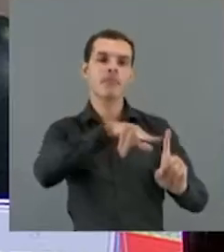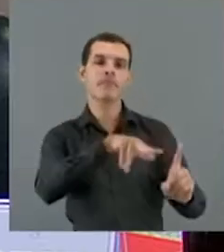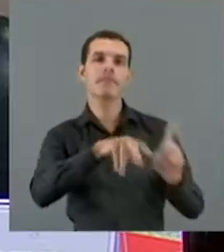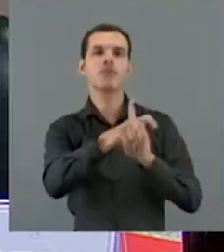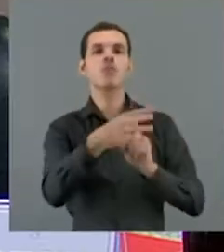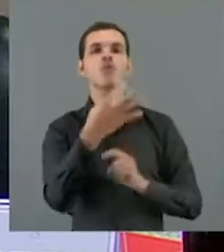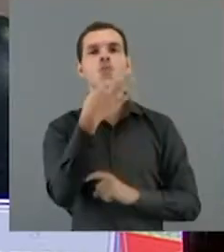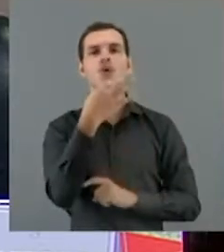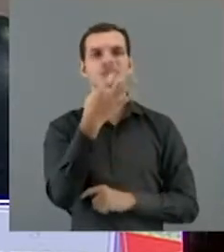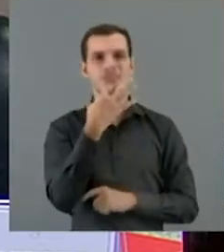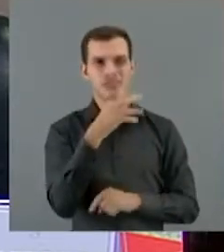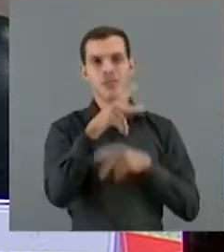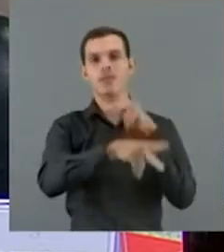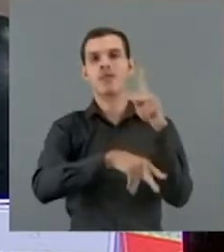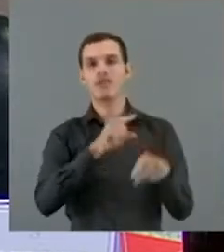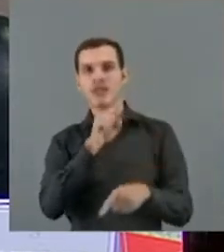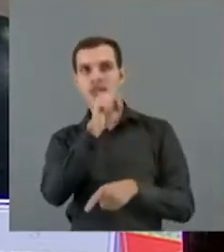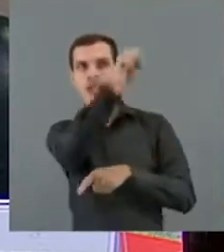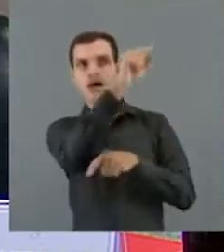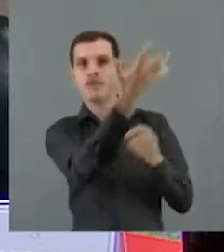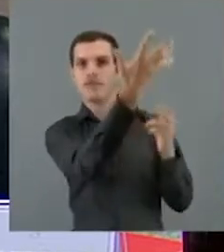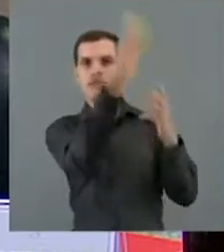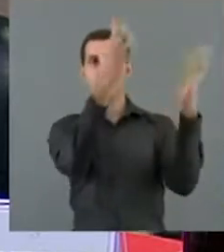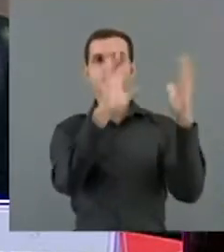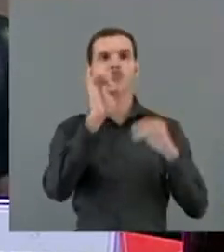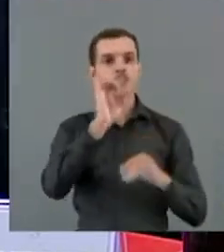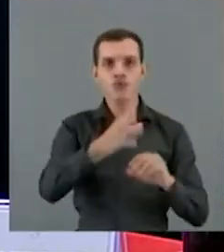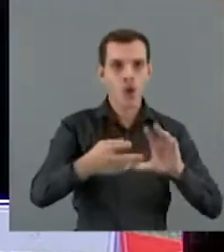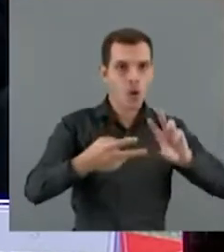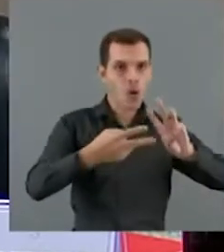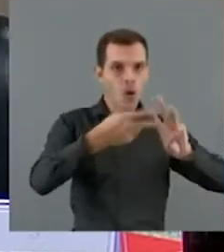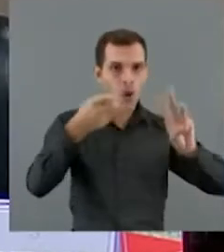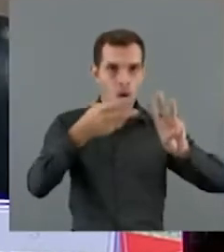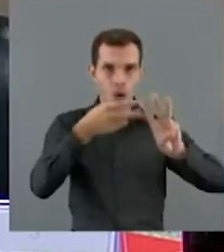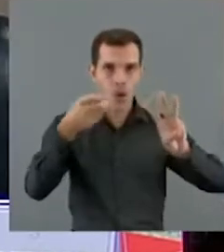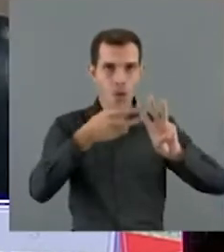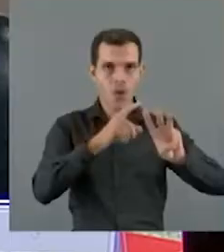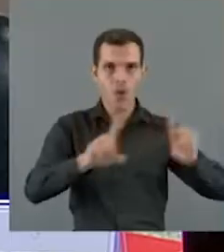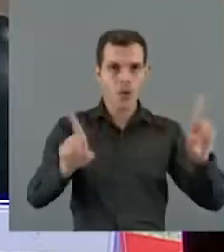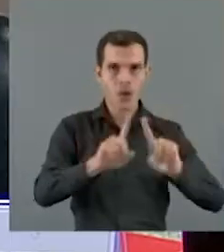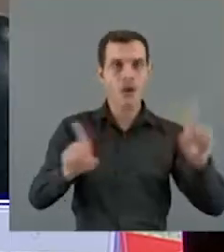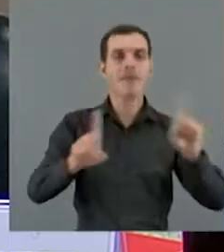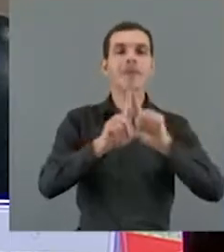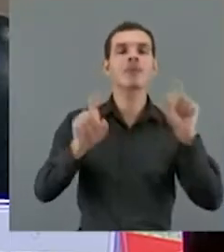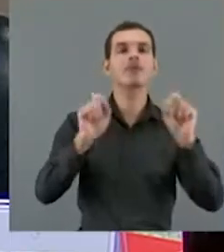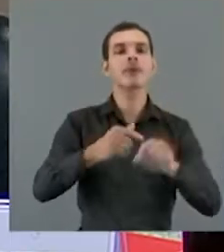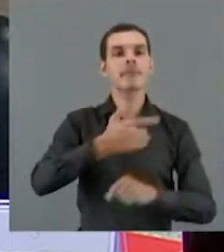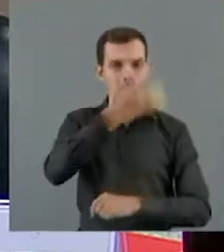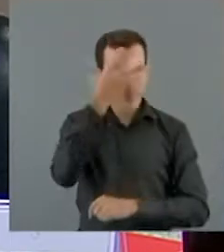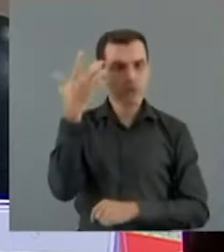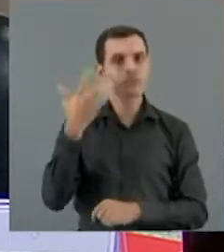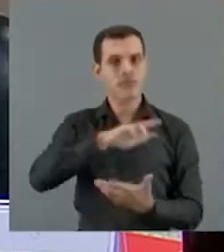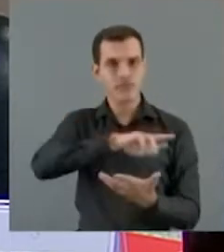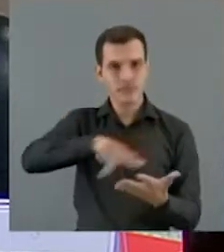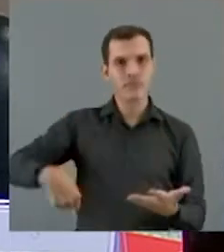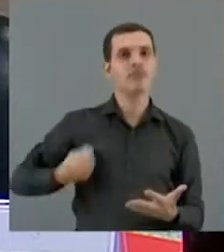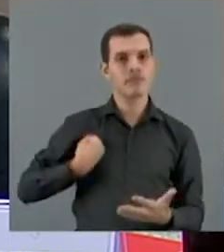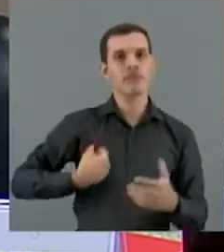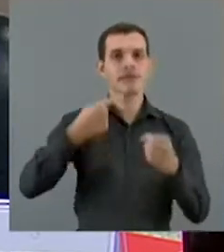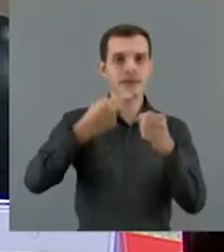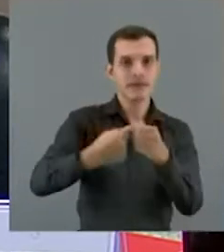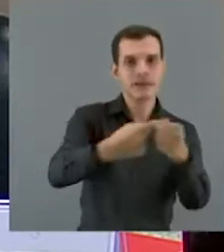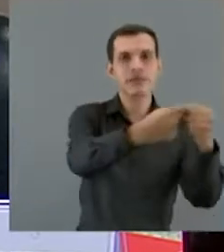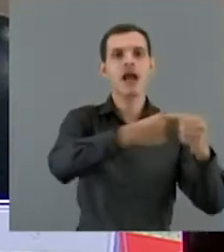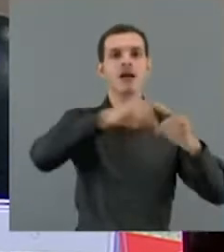digo as pessoas da floresta, não são apenas os indígenas, são também as pessoas que lá estão morando nas cidades, nas